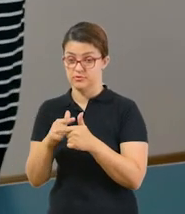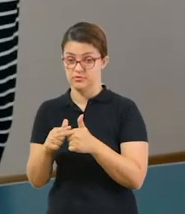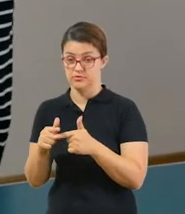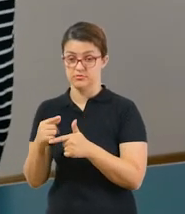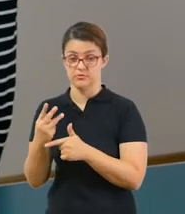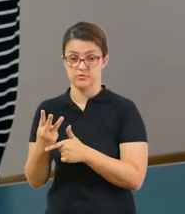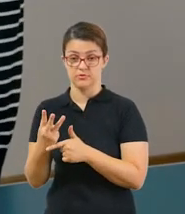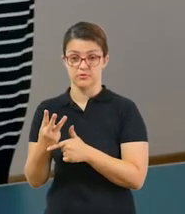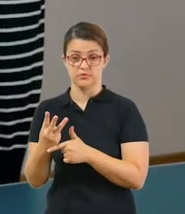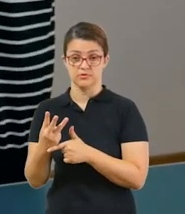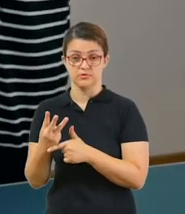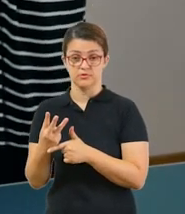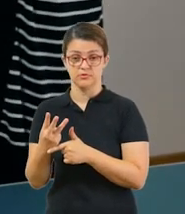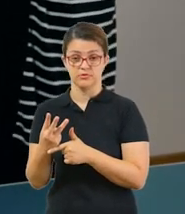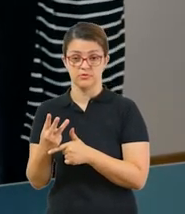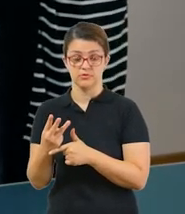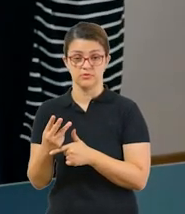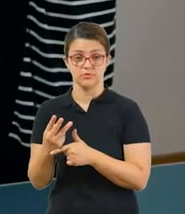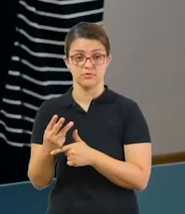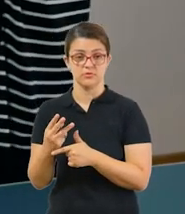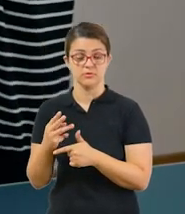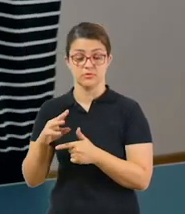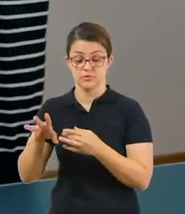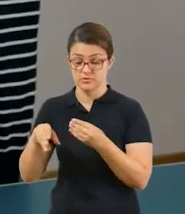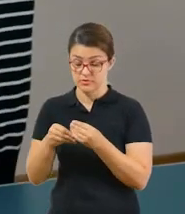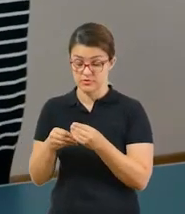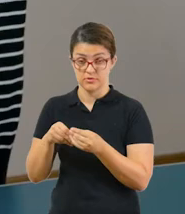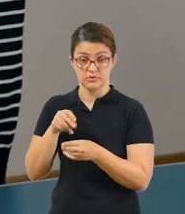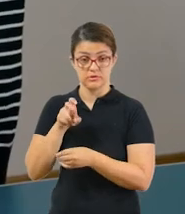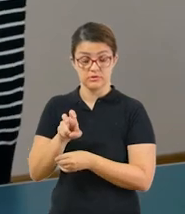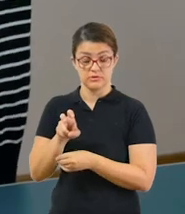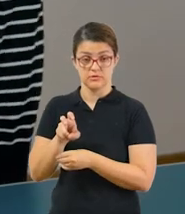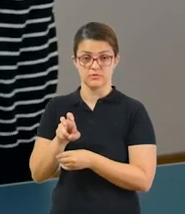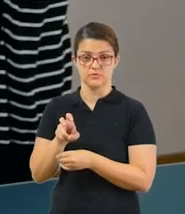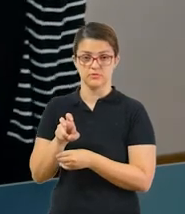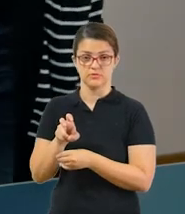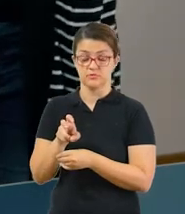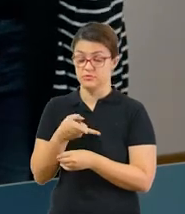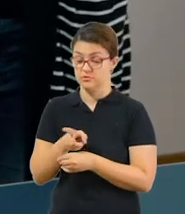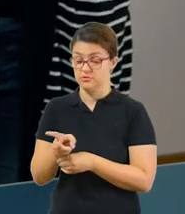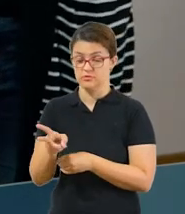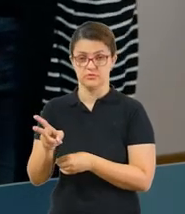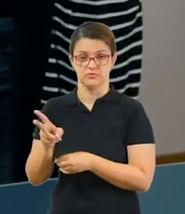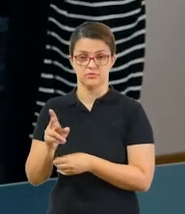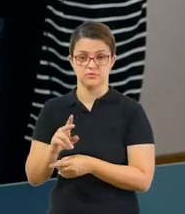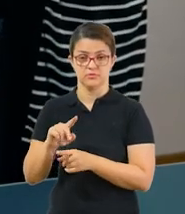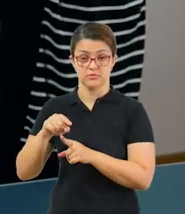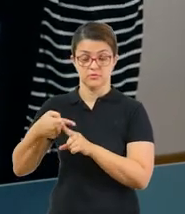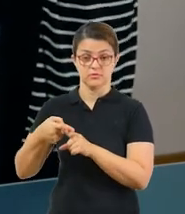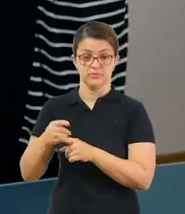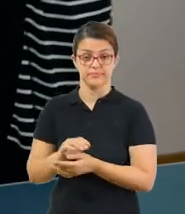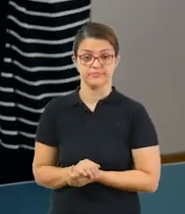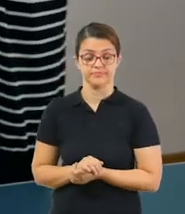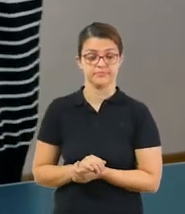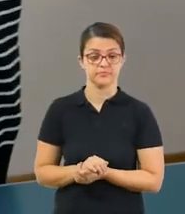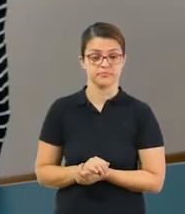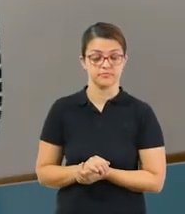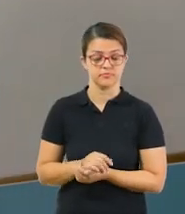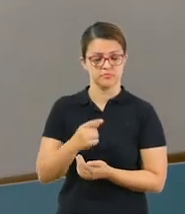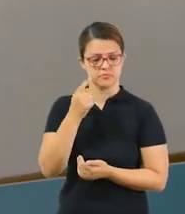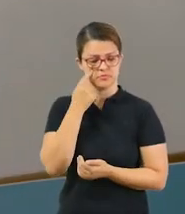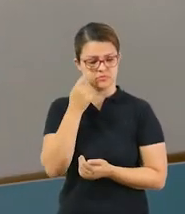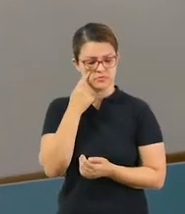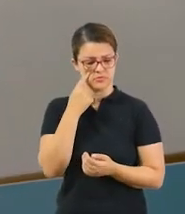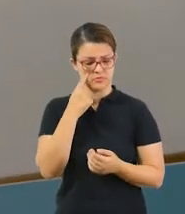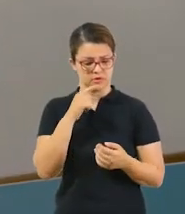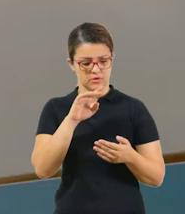dividir por 3 cada elemento da sequência e adicionar 5 em cada elemento da sequência. Então, você vai